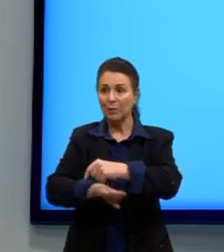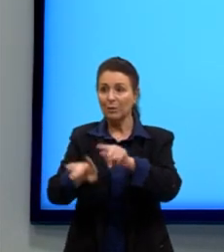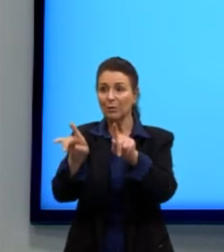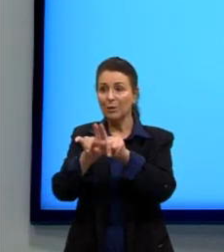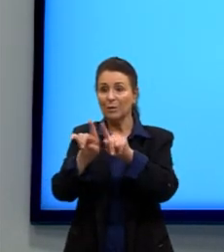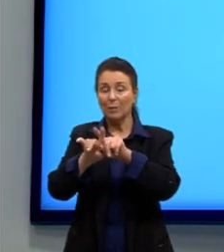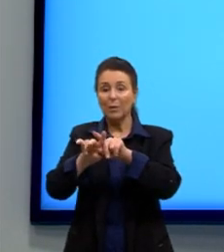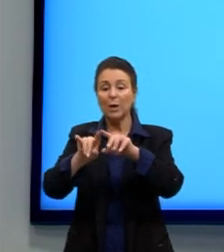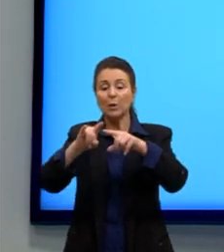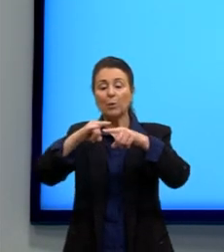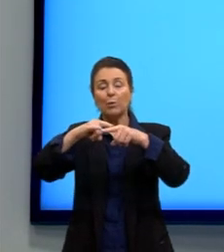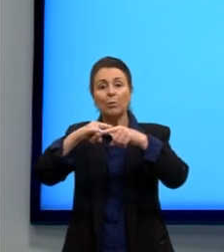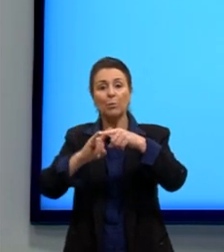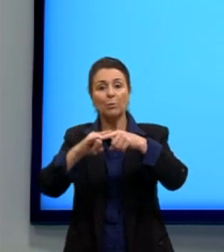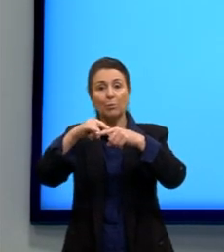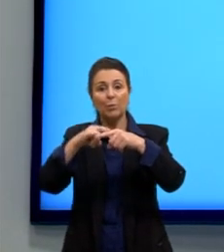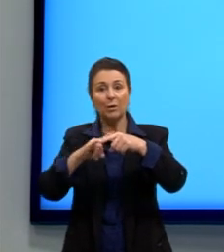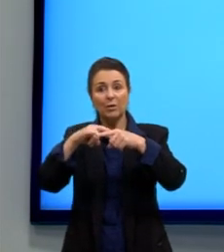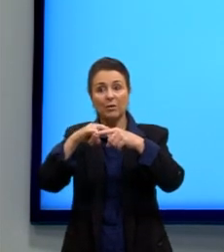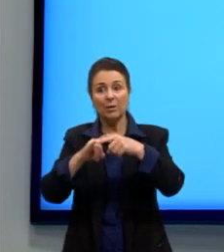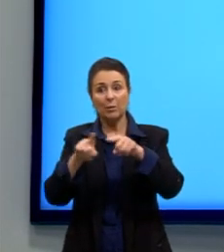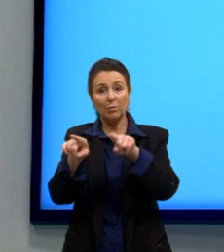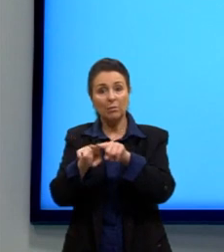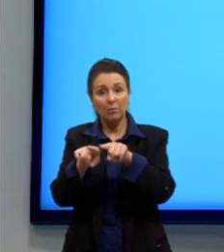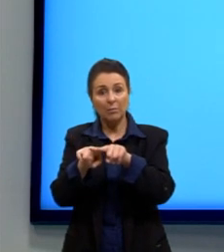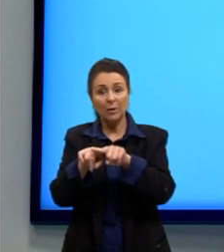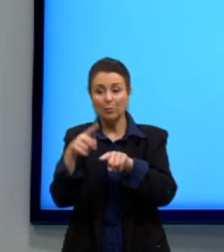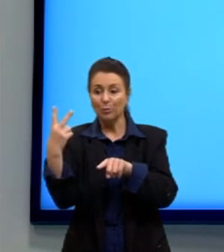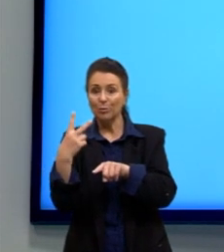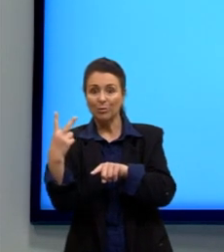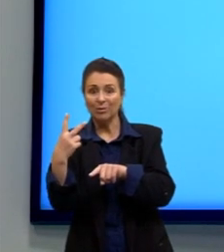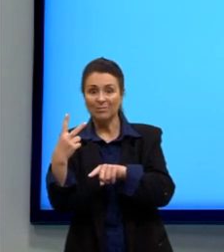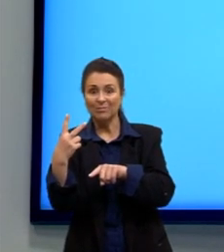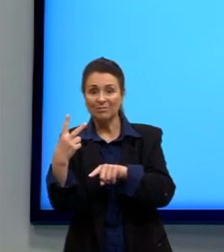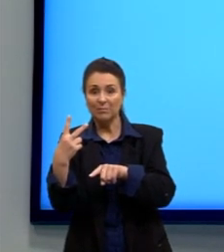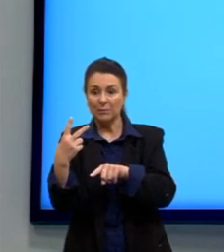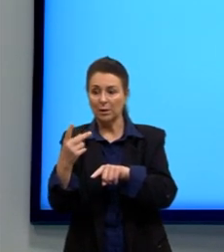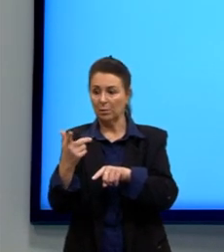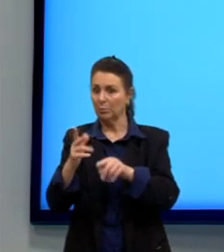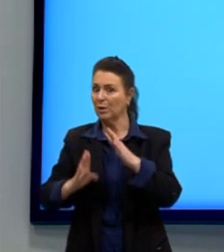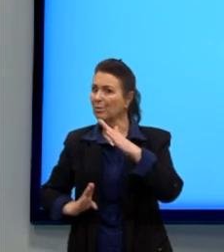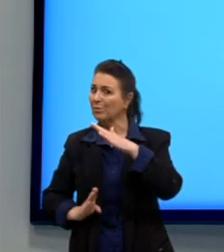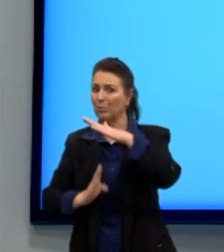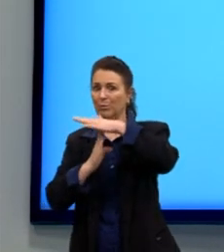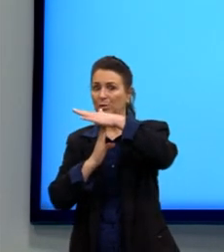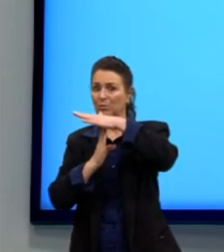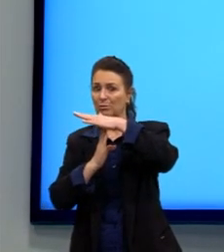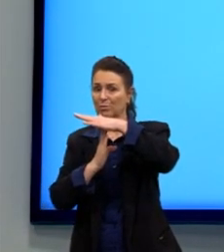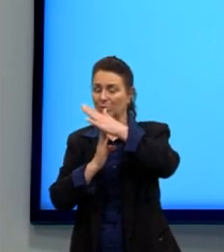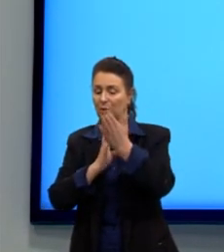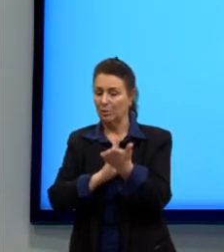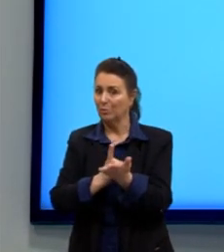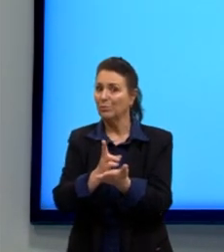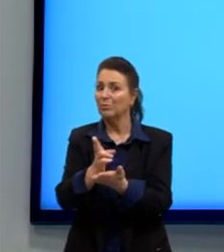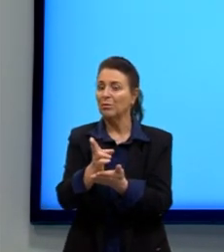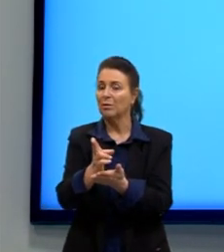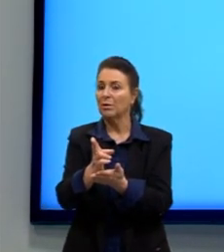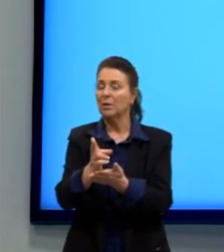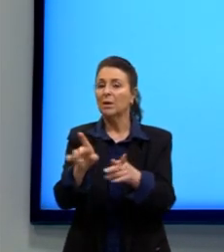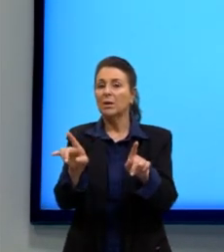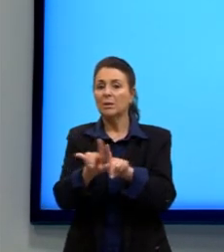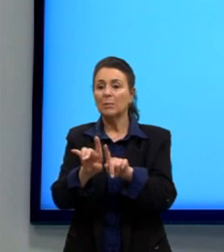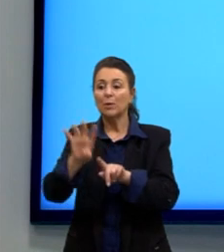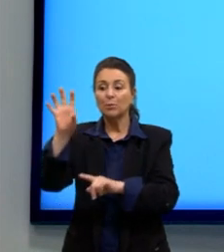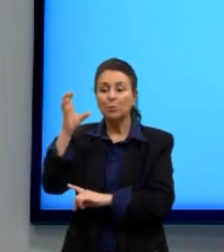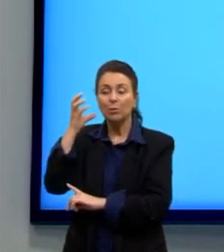frequências bem maiores, tá? E vejam que aqui a gente não tem um limite, certo? Ele continua. E muitas vezes, esses